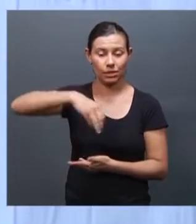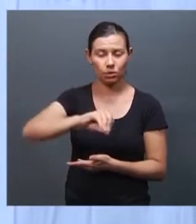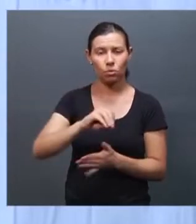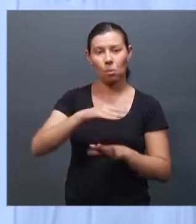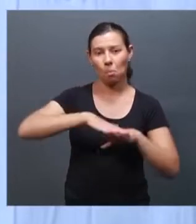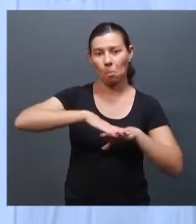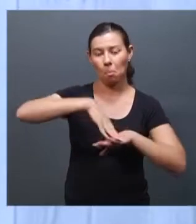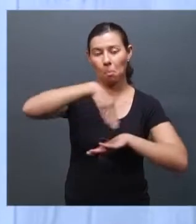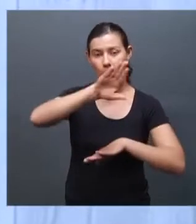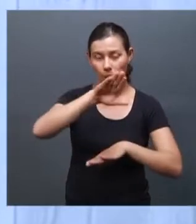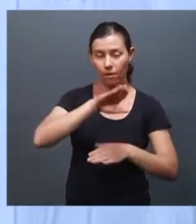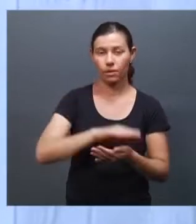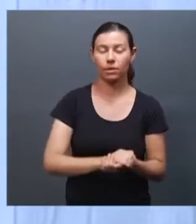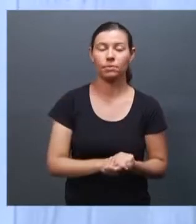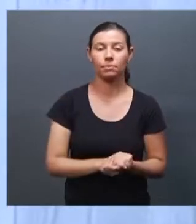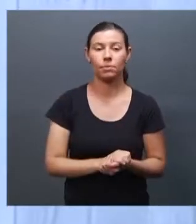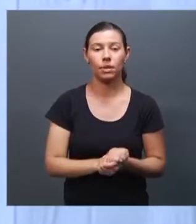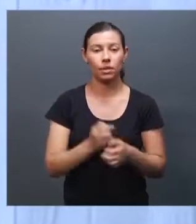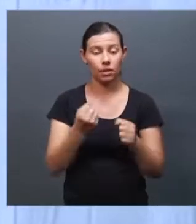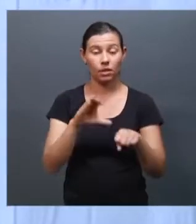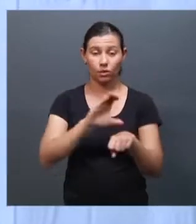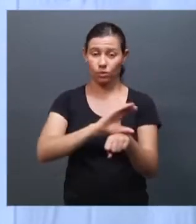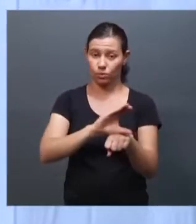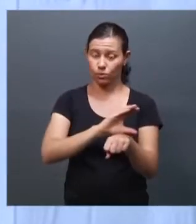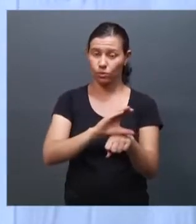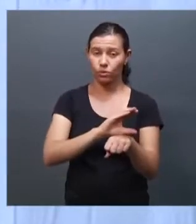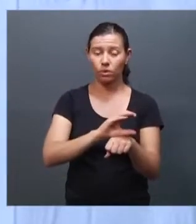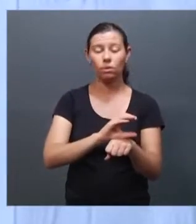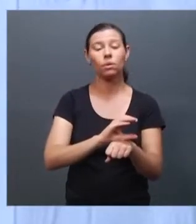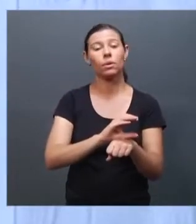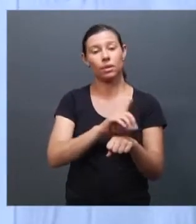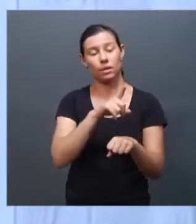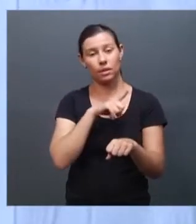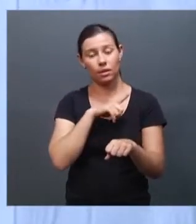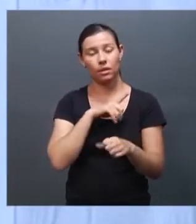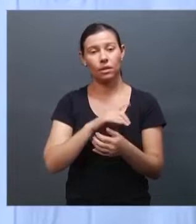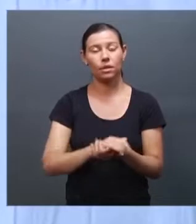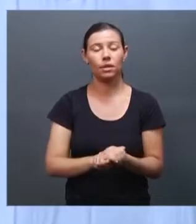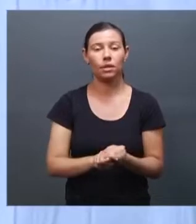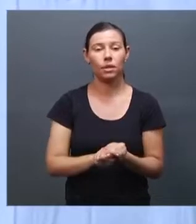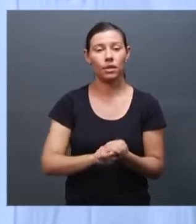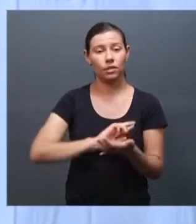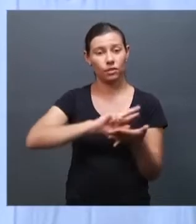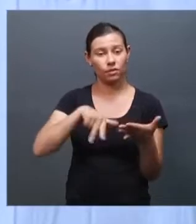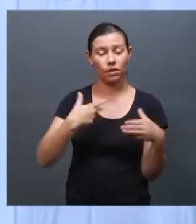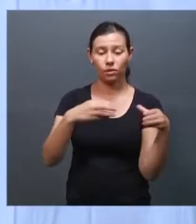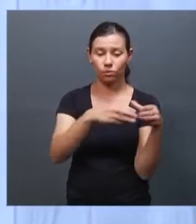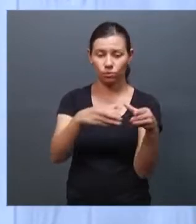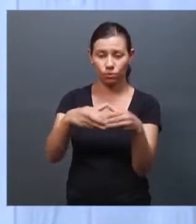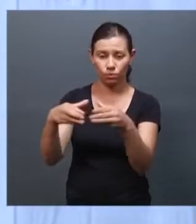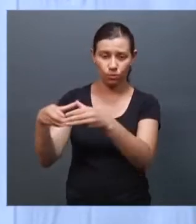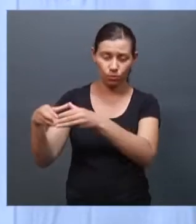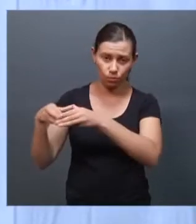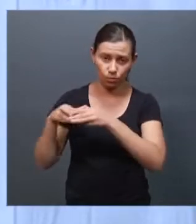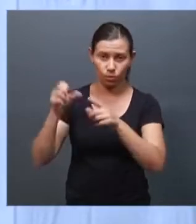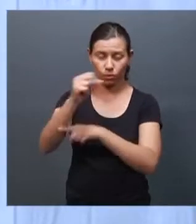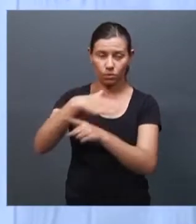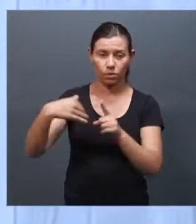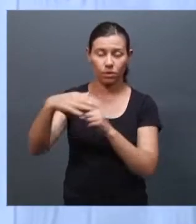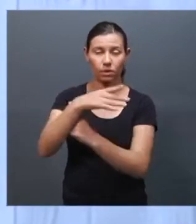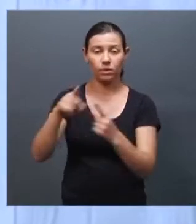conceito, constitucionalmente, ele já vem na jurisprudência do STF, abarcando vários grupos sociais e políticos.